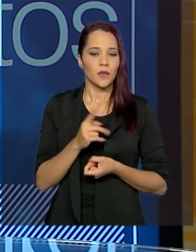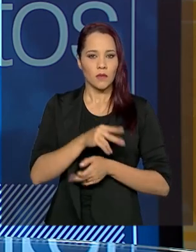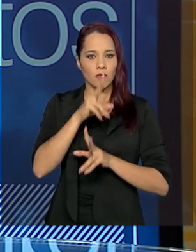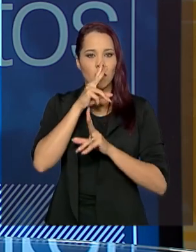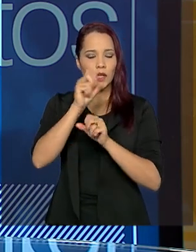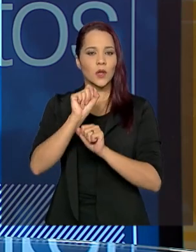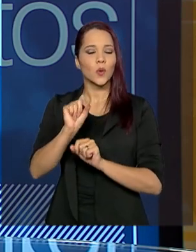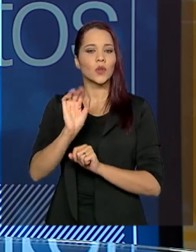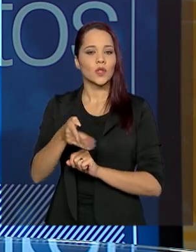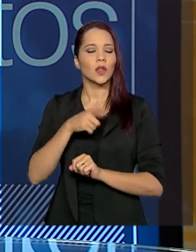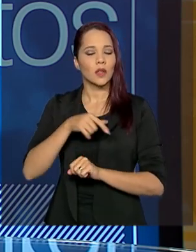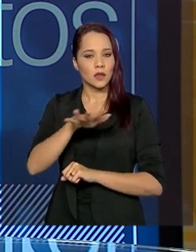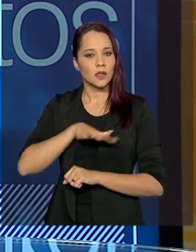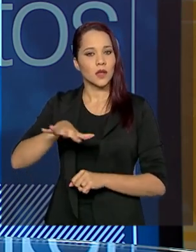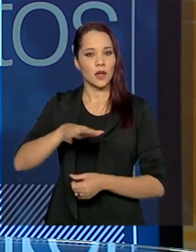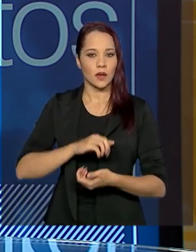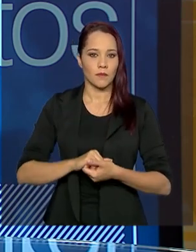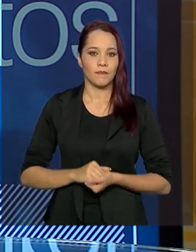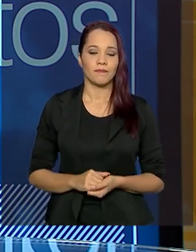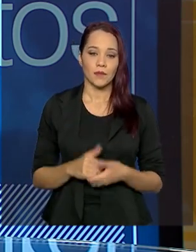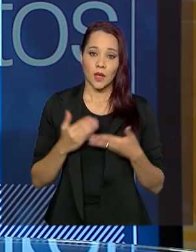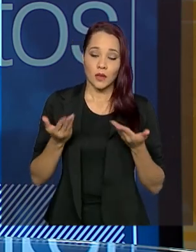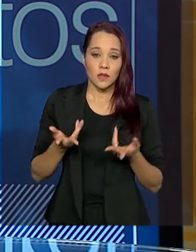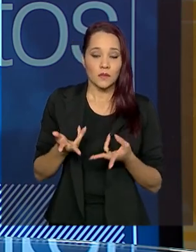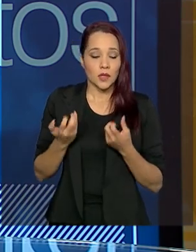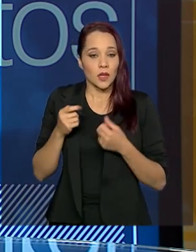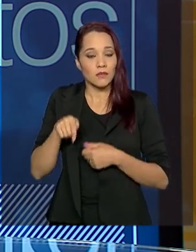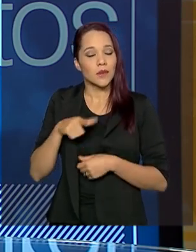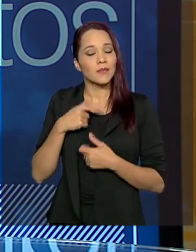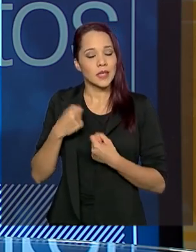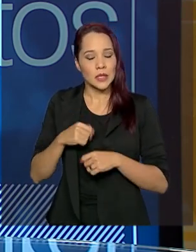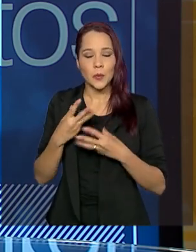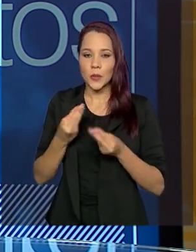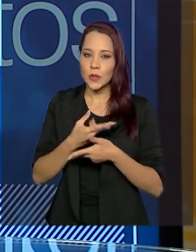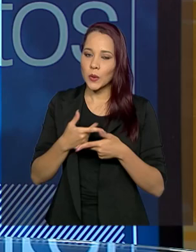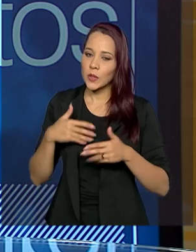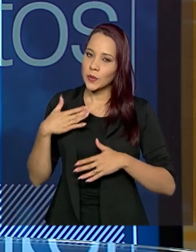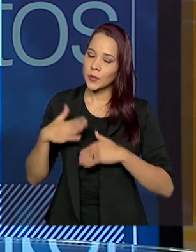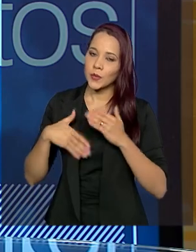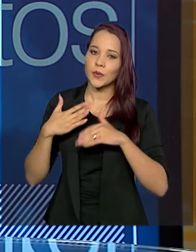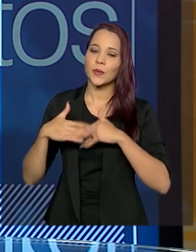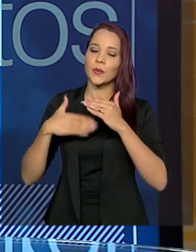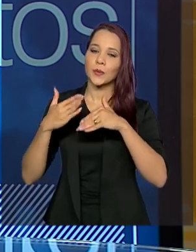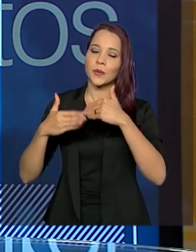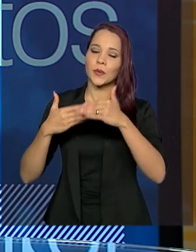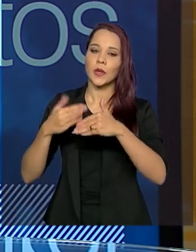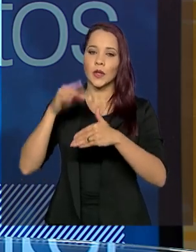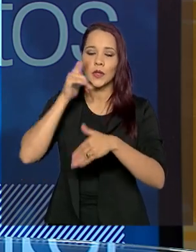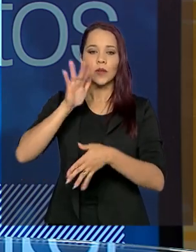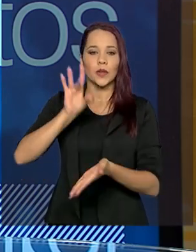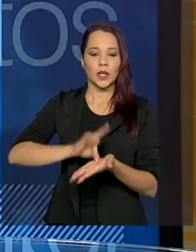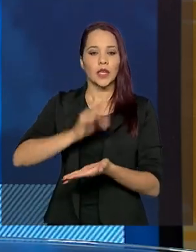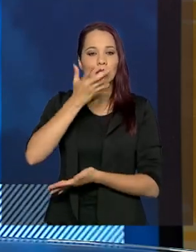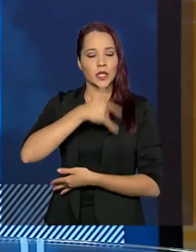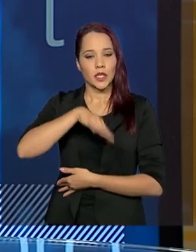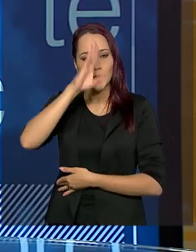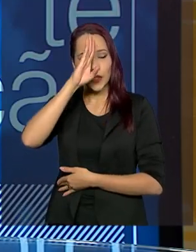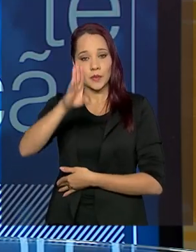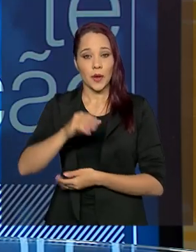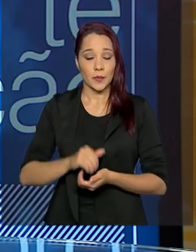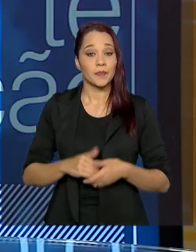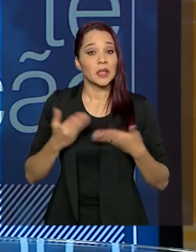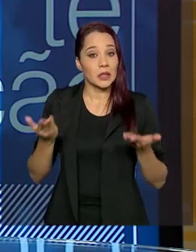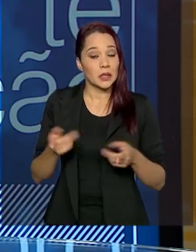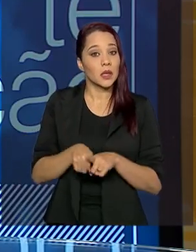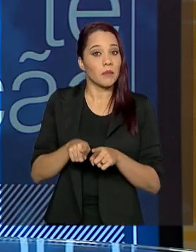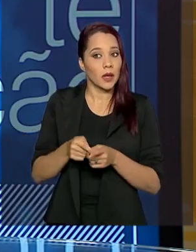o que já existe nessa área. Então, gente vê que ainda temos que avançar muito para que, de fato, a criança seja a prioridade, inclusive